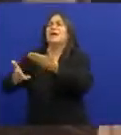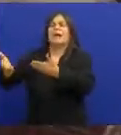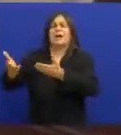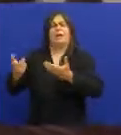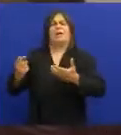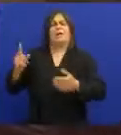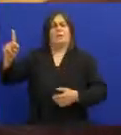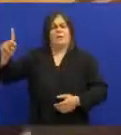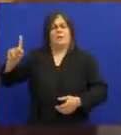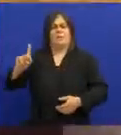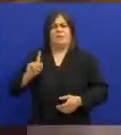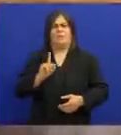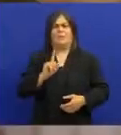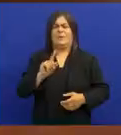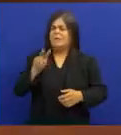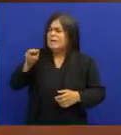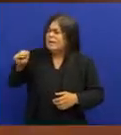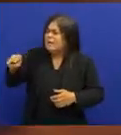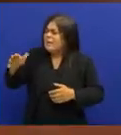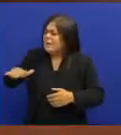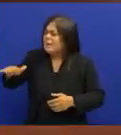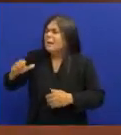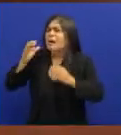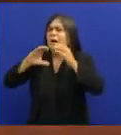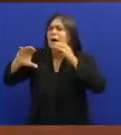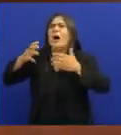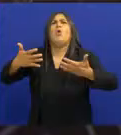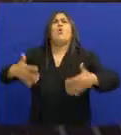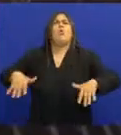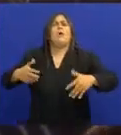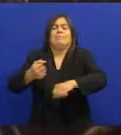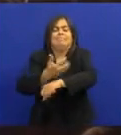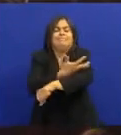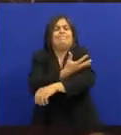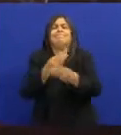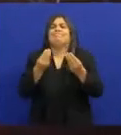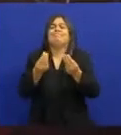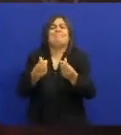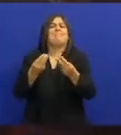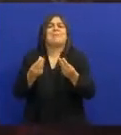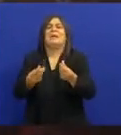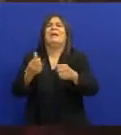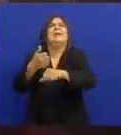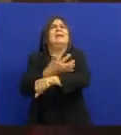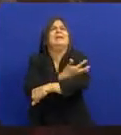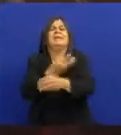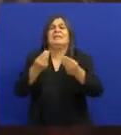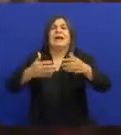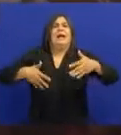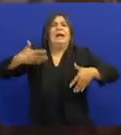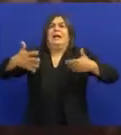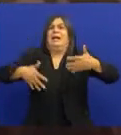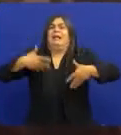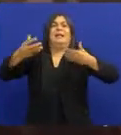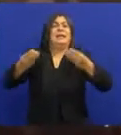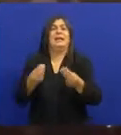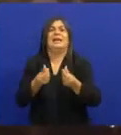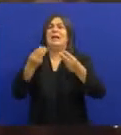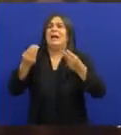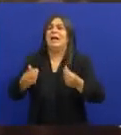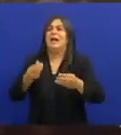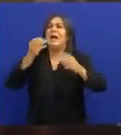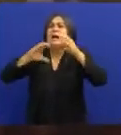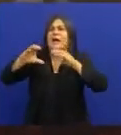Quando eu faço uma performance Eu vejo uma criança Cantando o Jacques Meu irmão É uma sensação de alegria